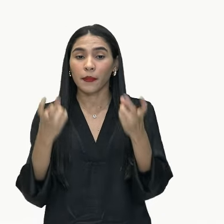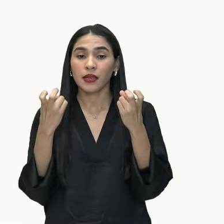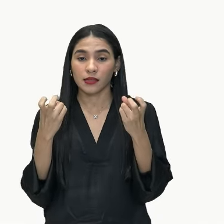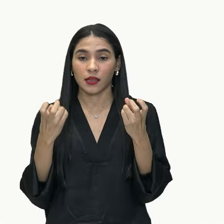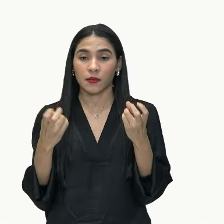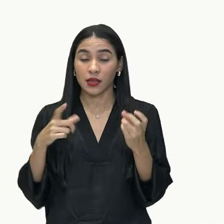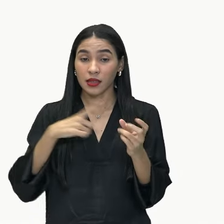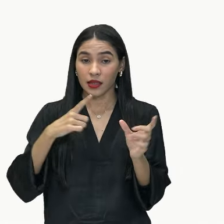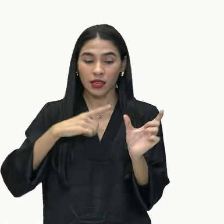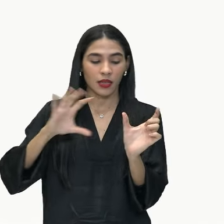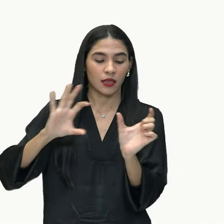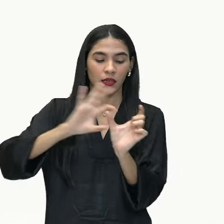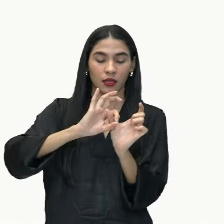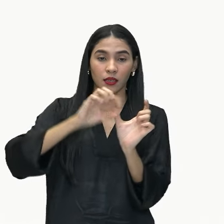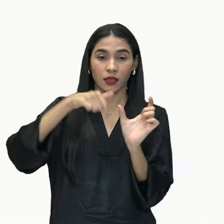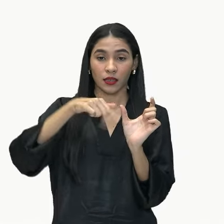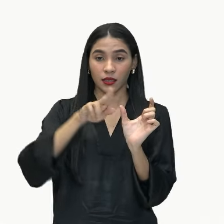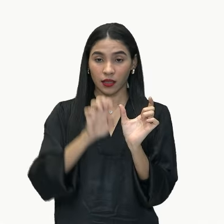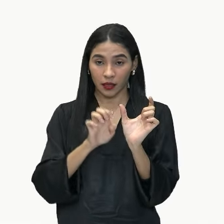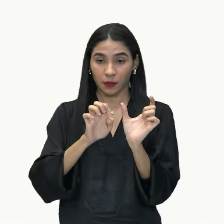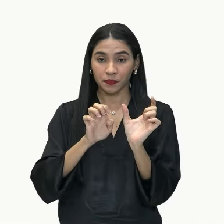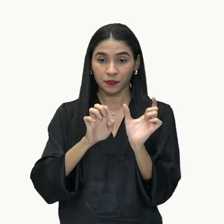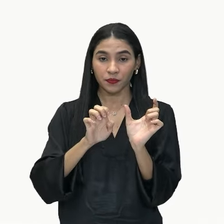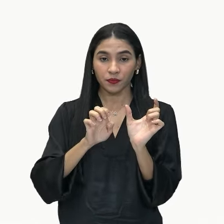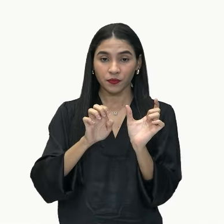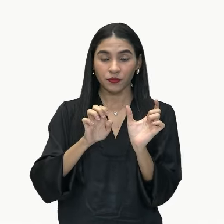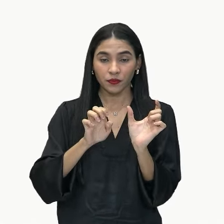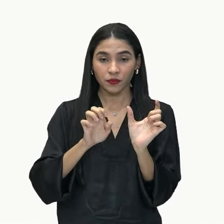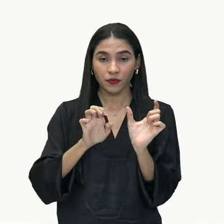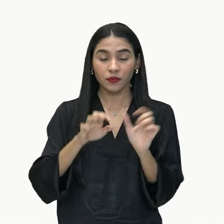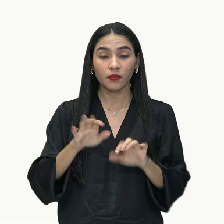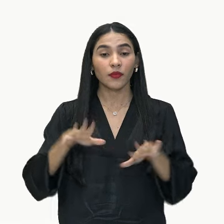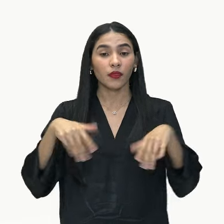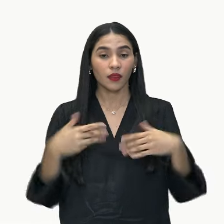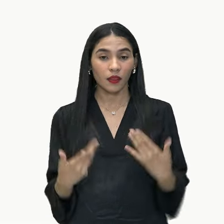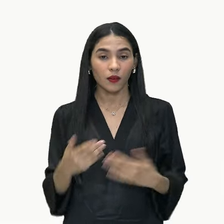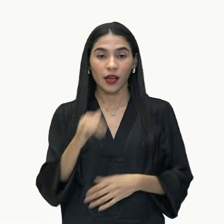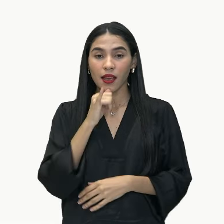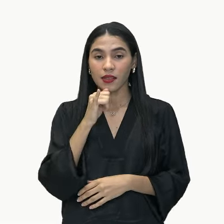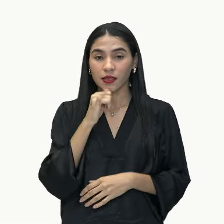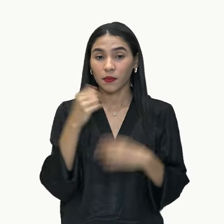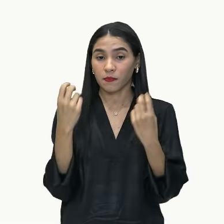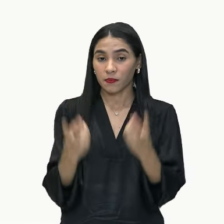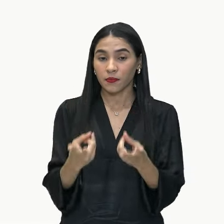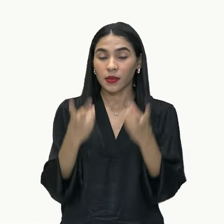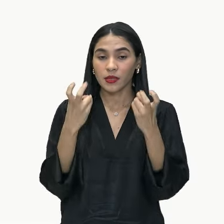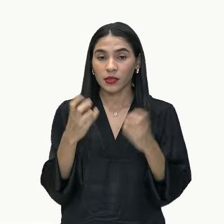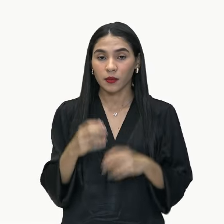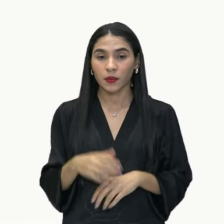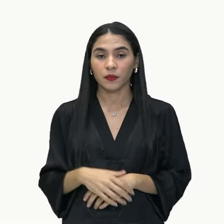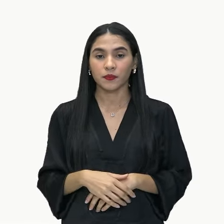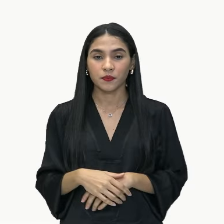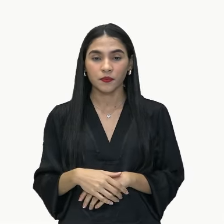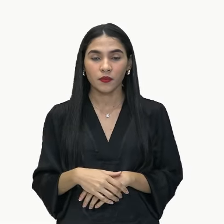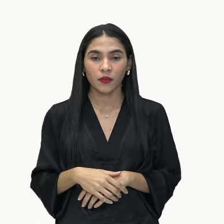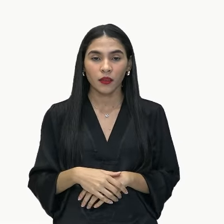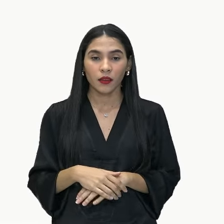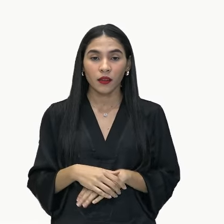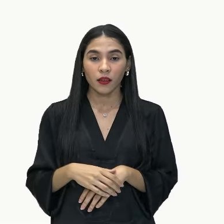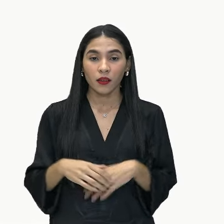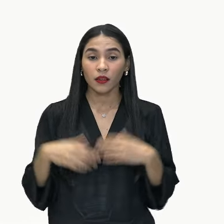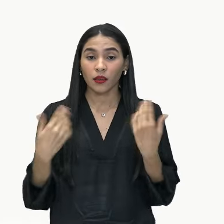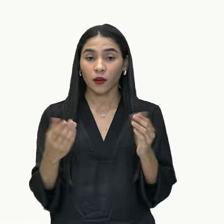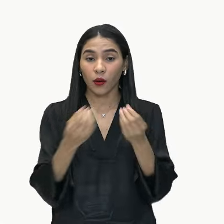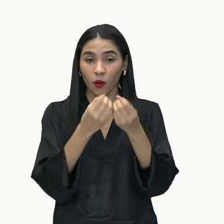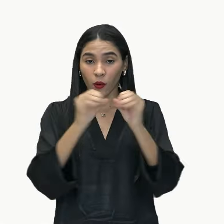o conectivo aqui, a conjunção. Então, percebam o seguinte, essa oração